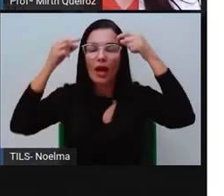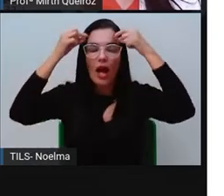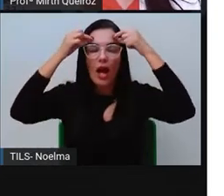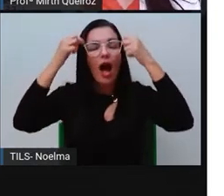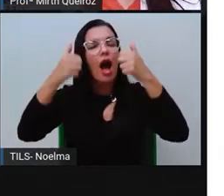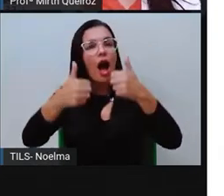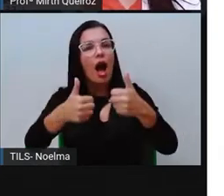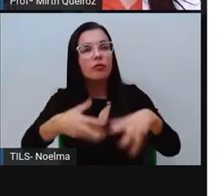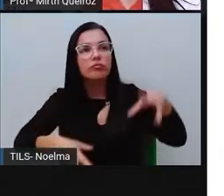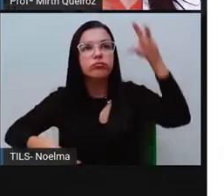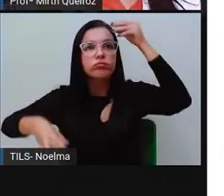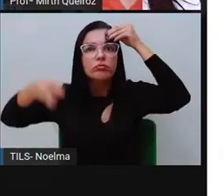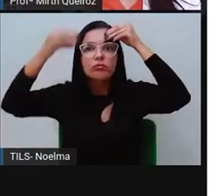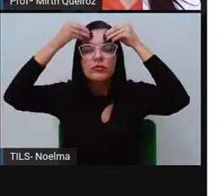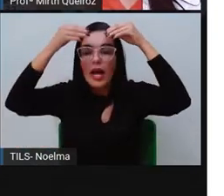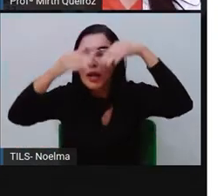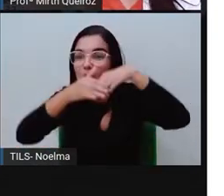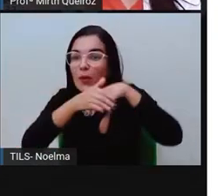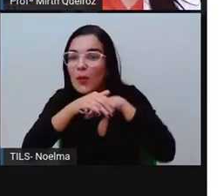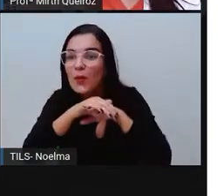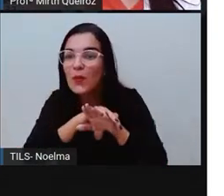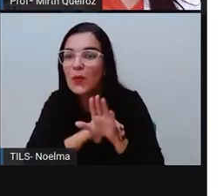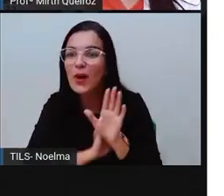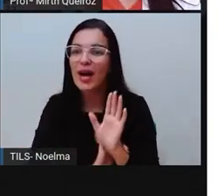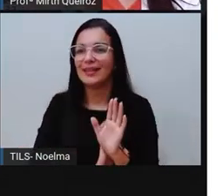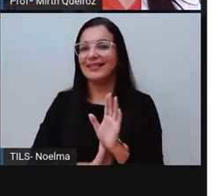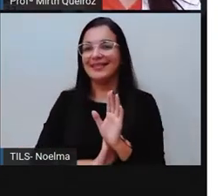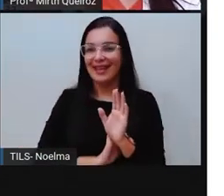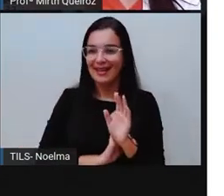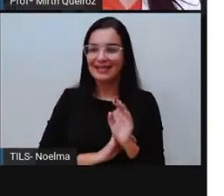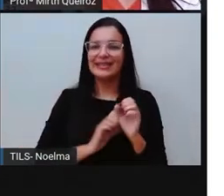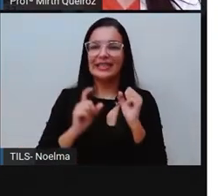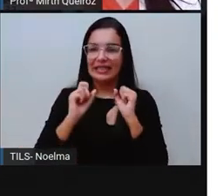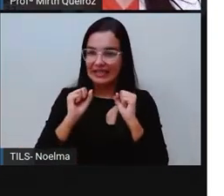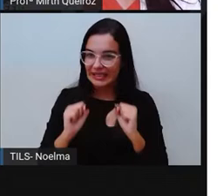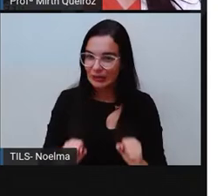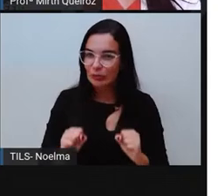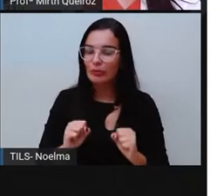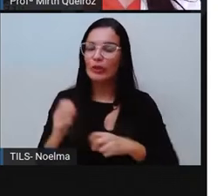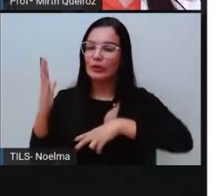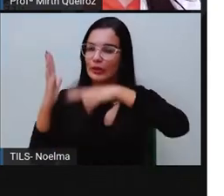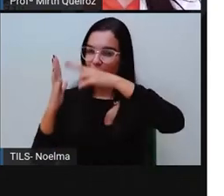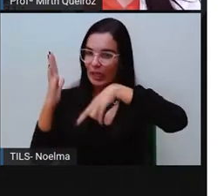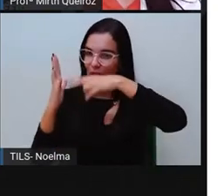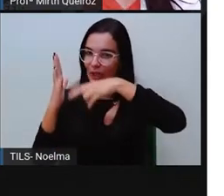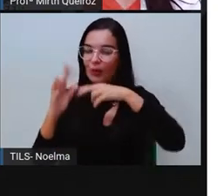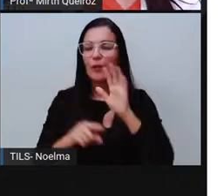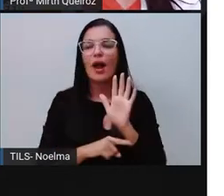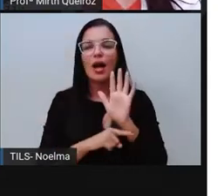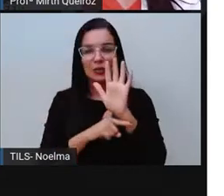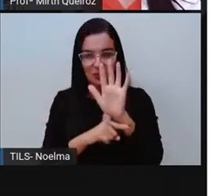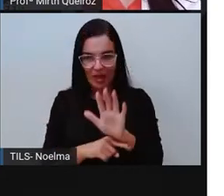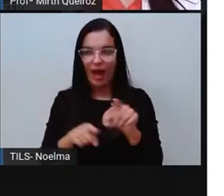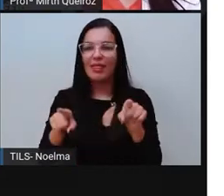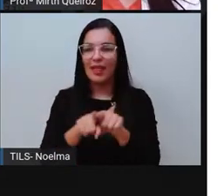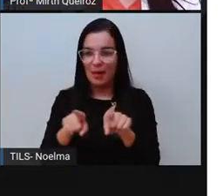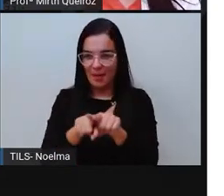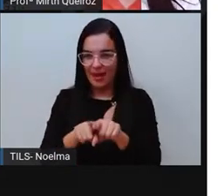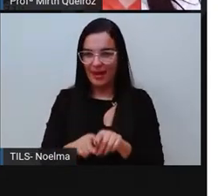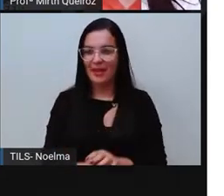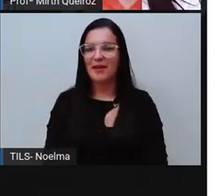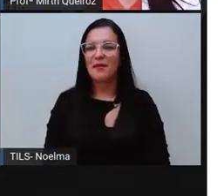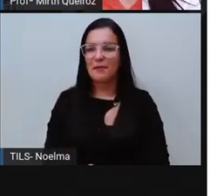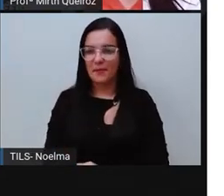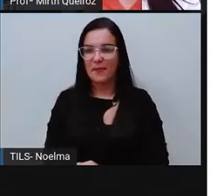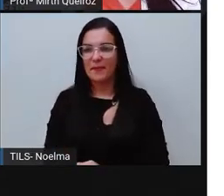texto ali e não lembra, né? Faz a leitura ali, quando chega no final da leitura, o que foi que eu li? Né?